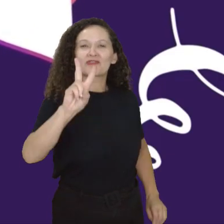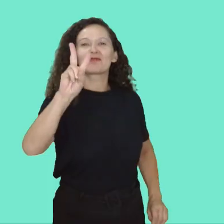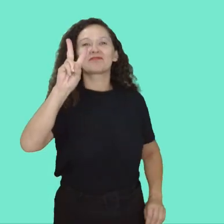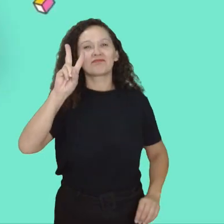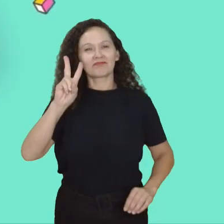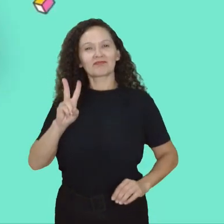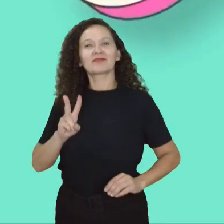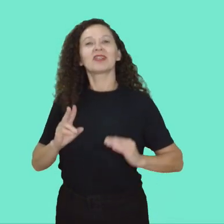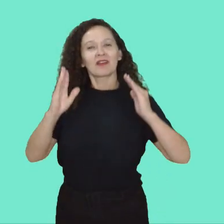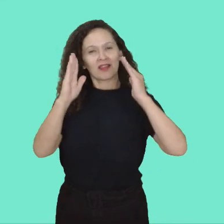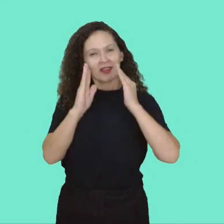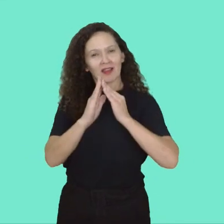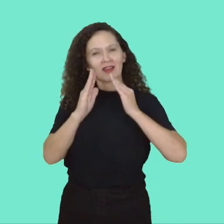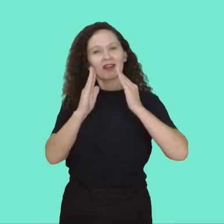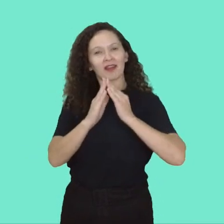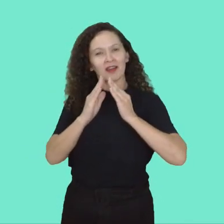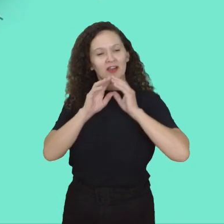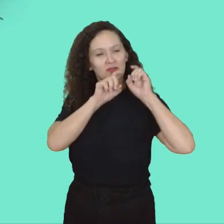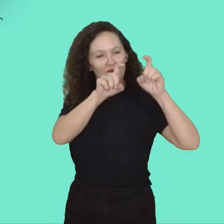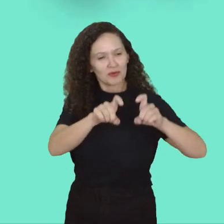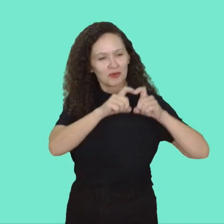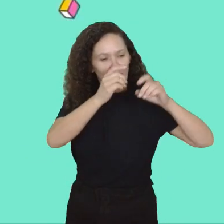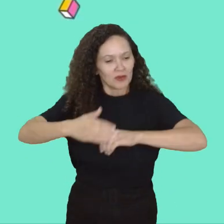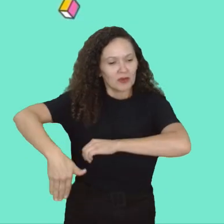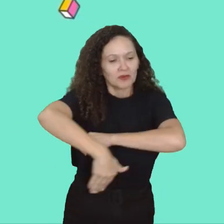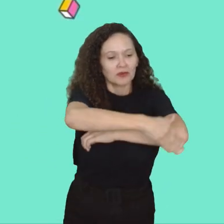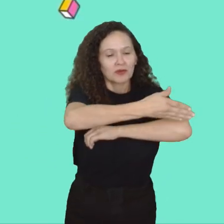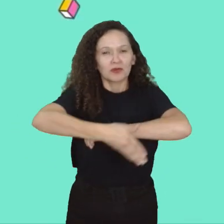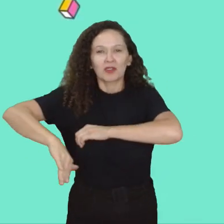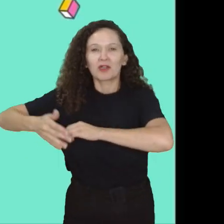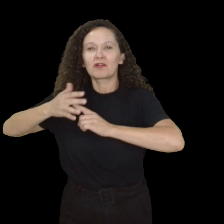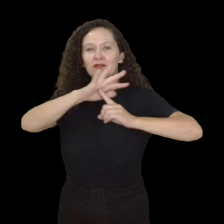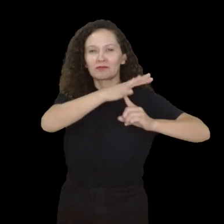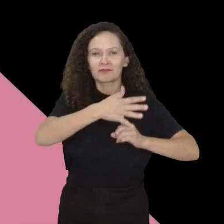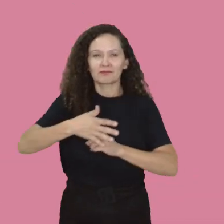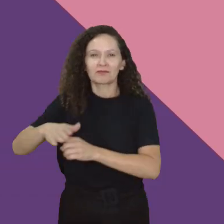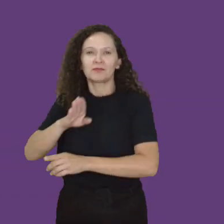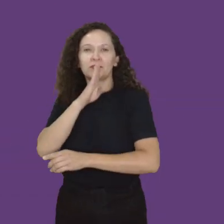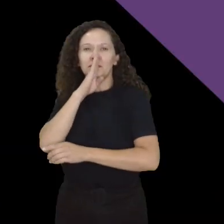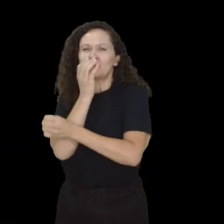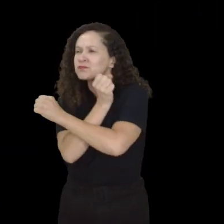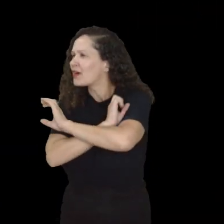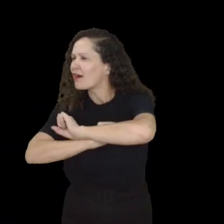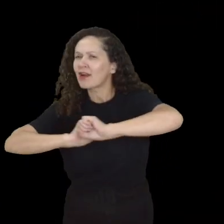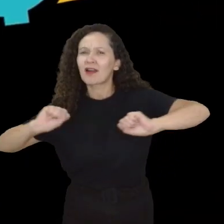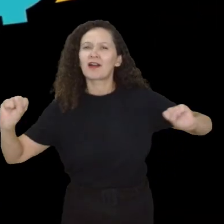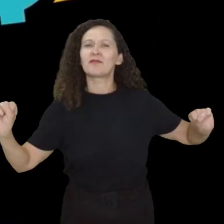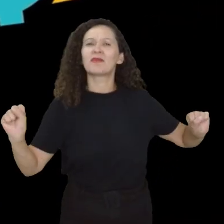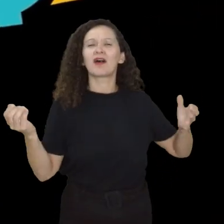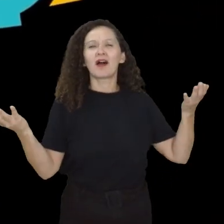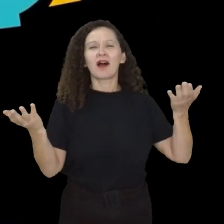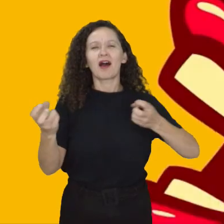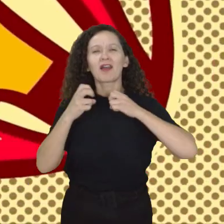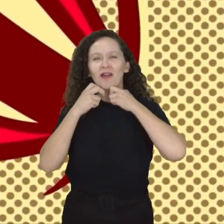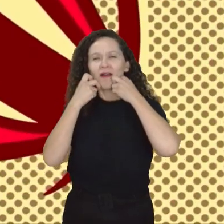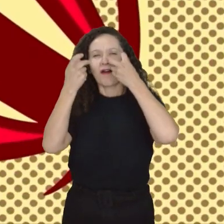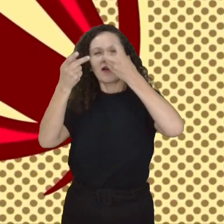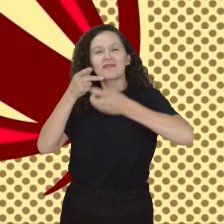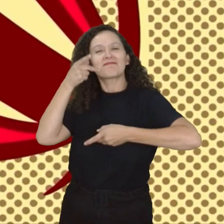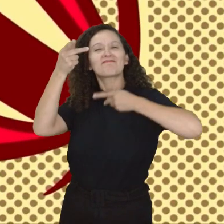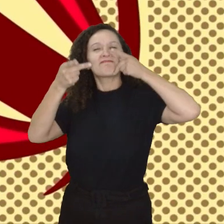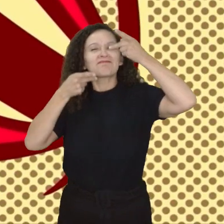Seja em casa, no campo, na rua ou na praça Chega de mordaça